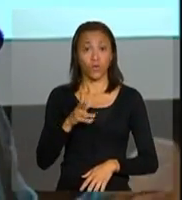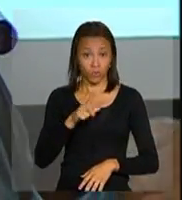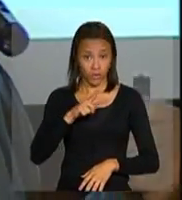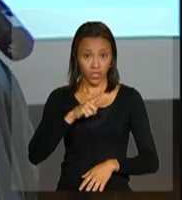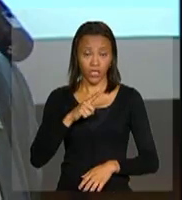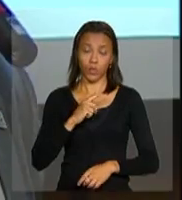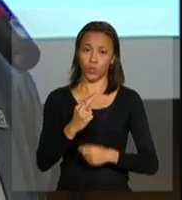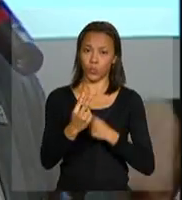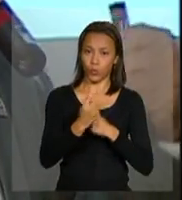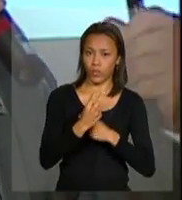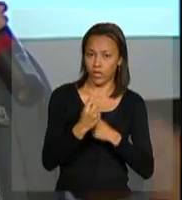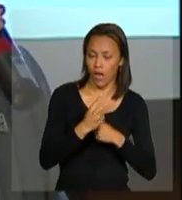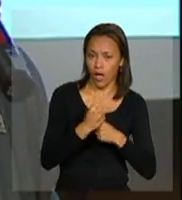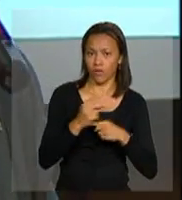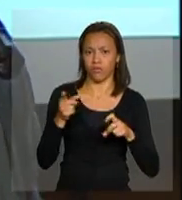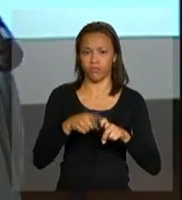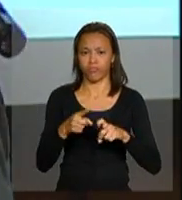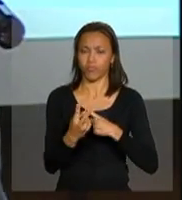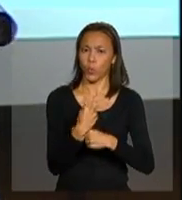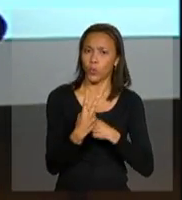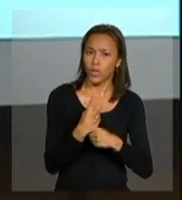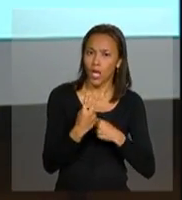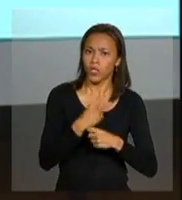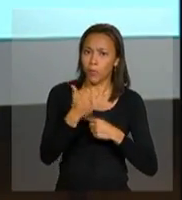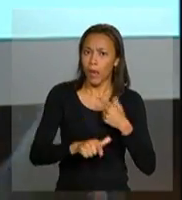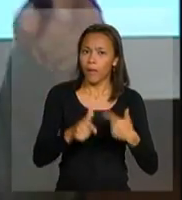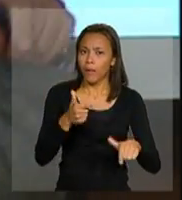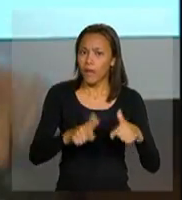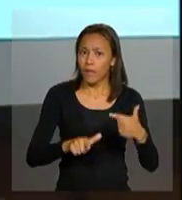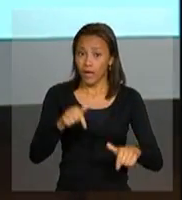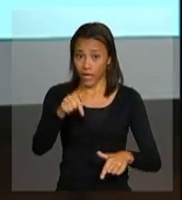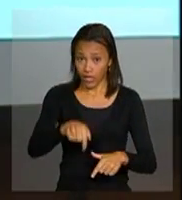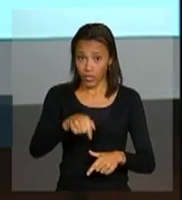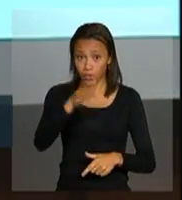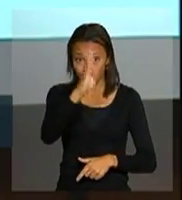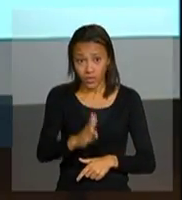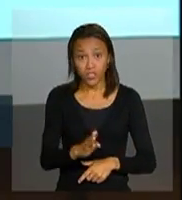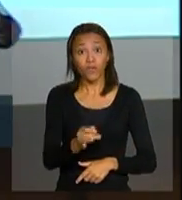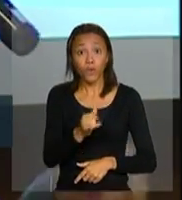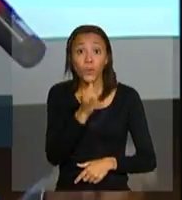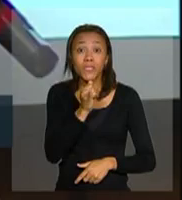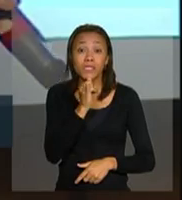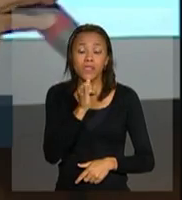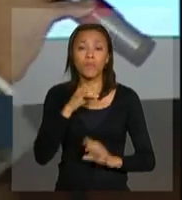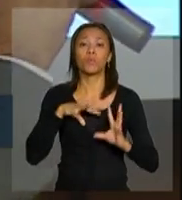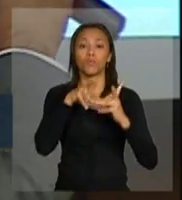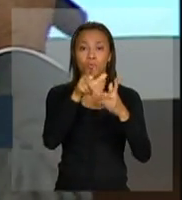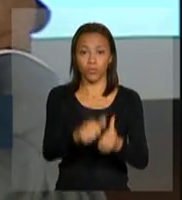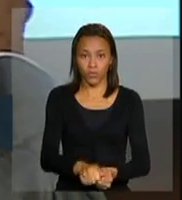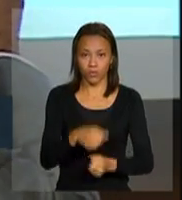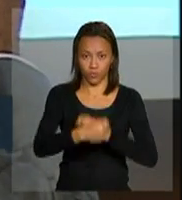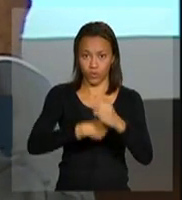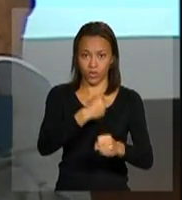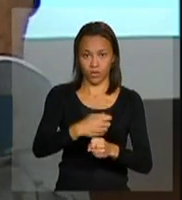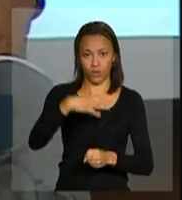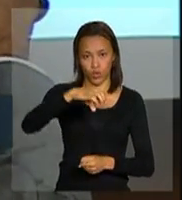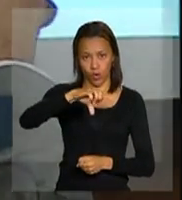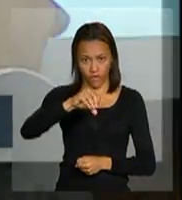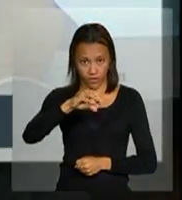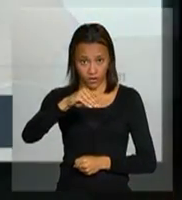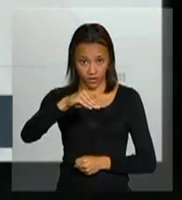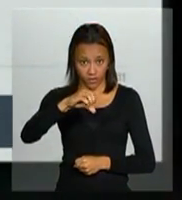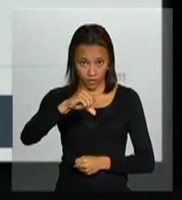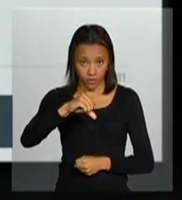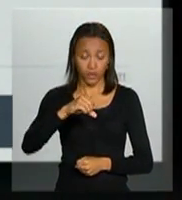antirretroviral está sendo introduzida de modo mais amplo, e o Brasil foi exemplo para o mundo nos anos 90, quando o fez, nós temos um